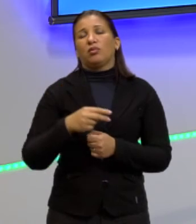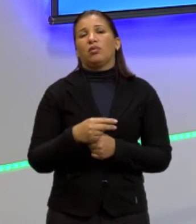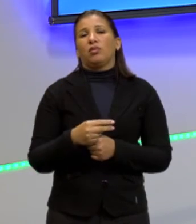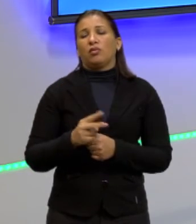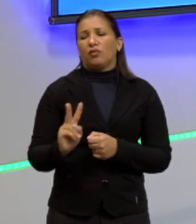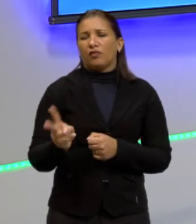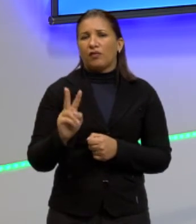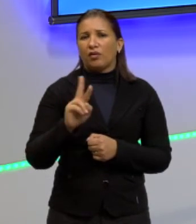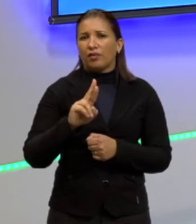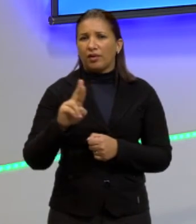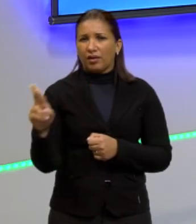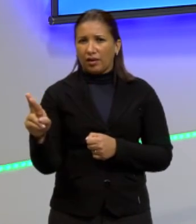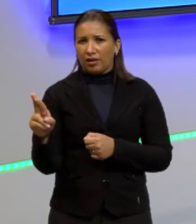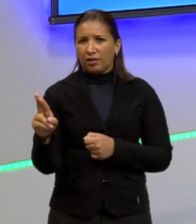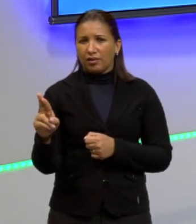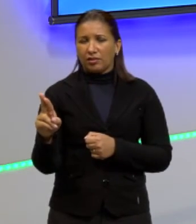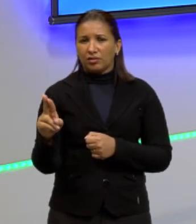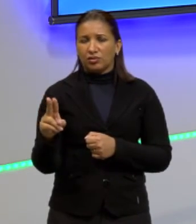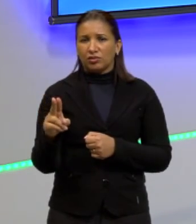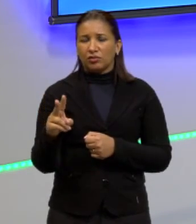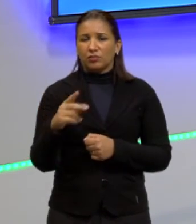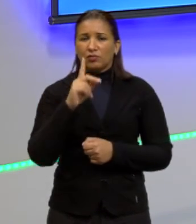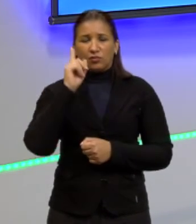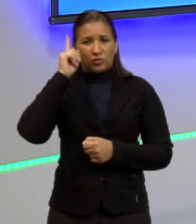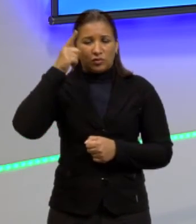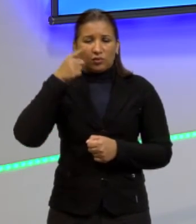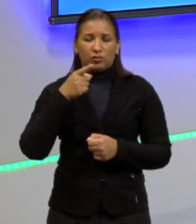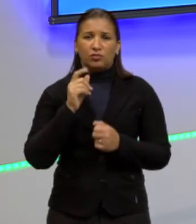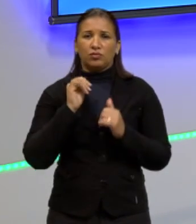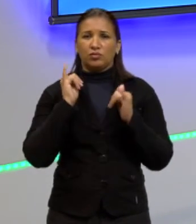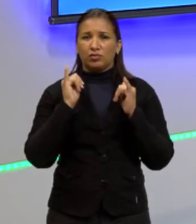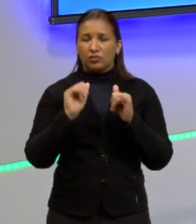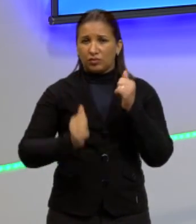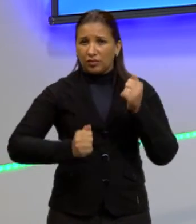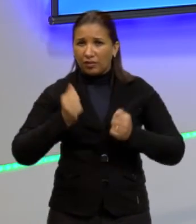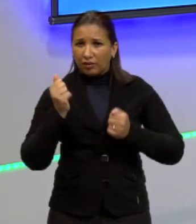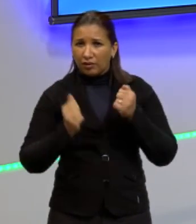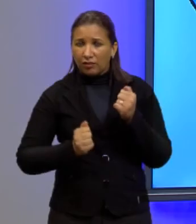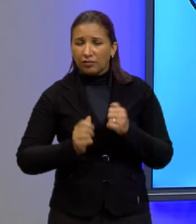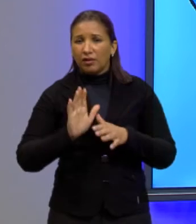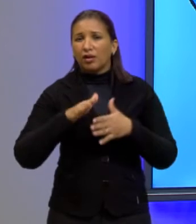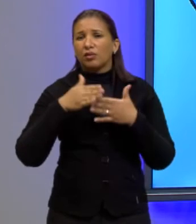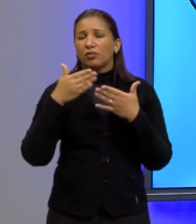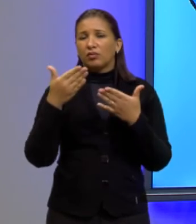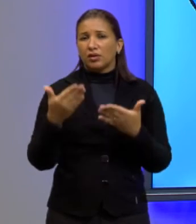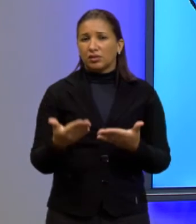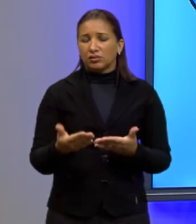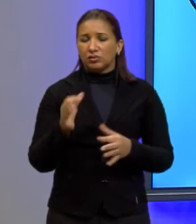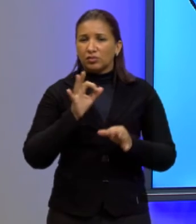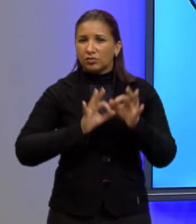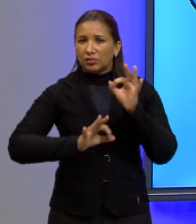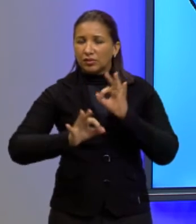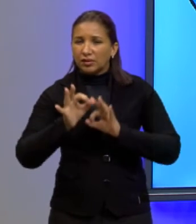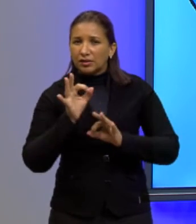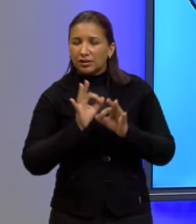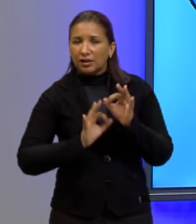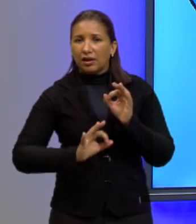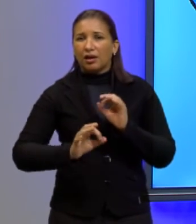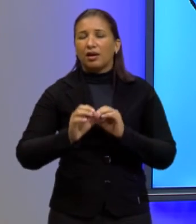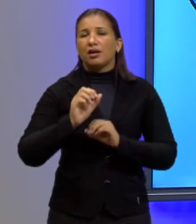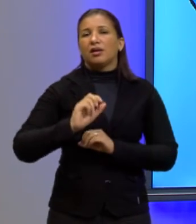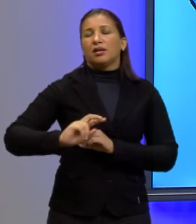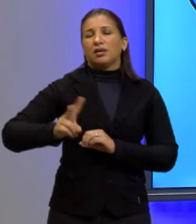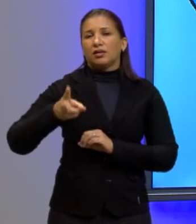pelo dono da van para uma viagem a capital vai ser de quanto é só a gente organizar então que esse